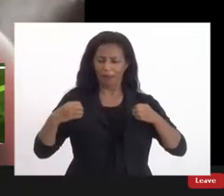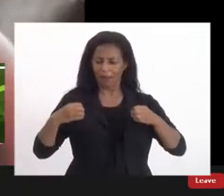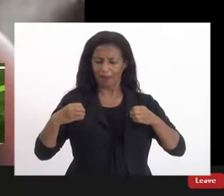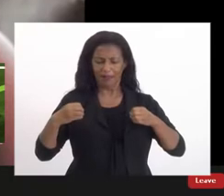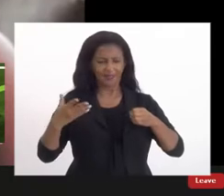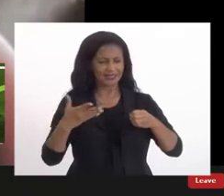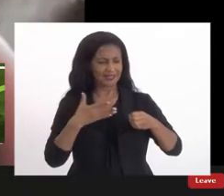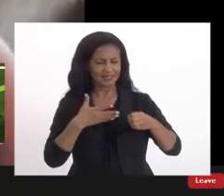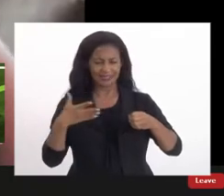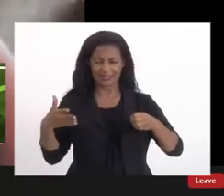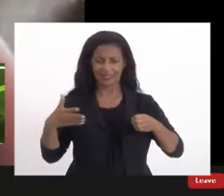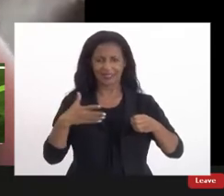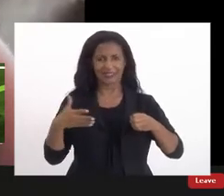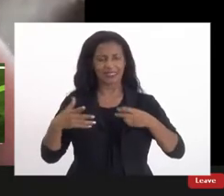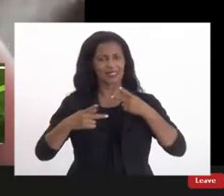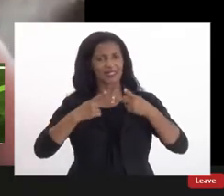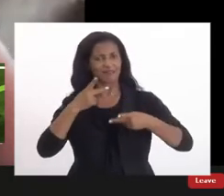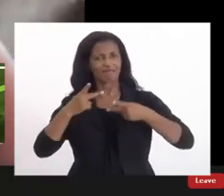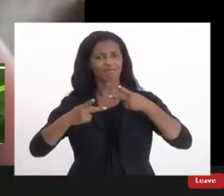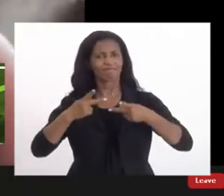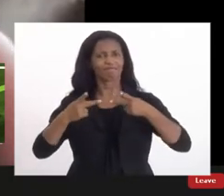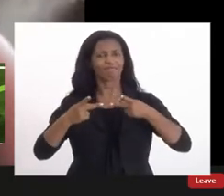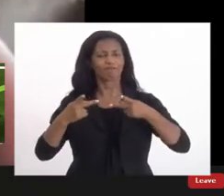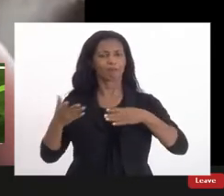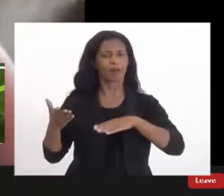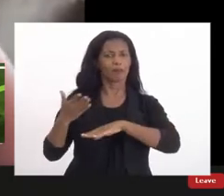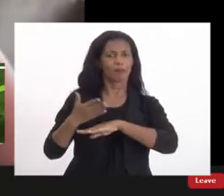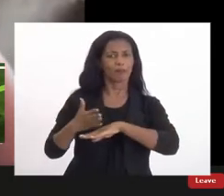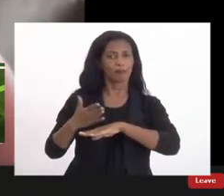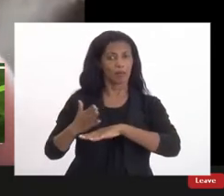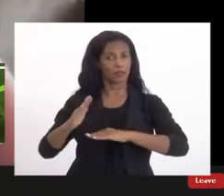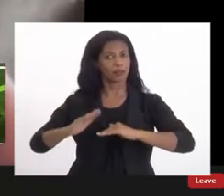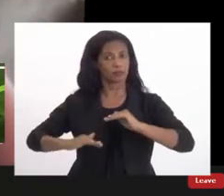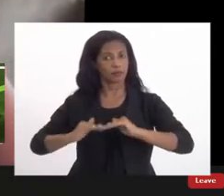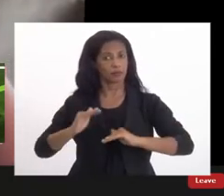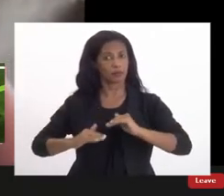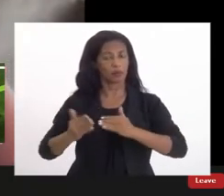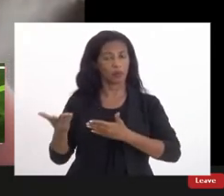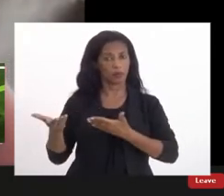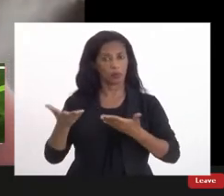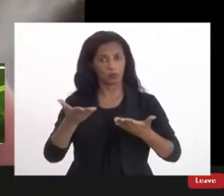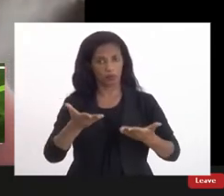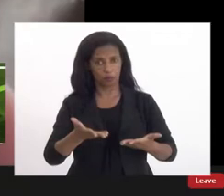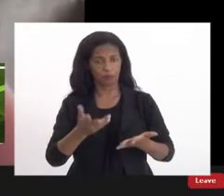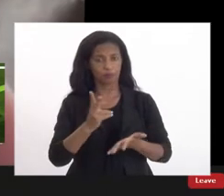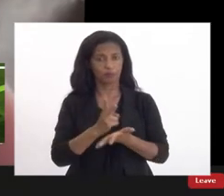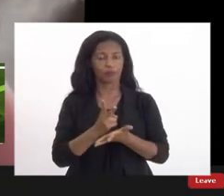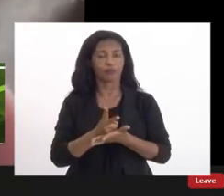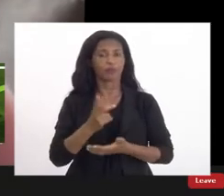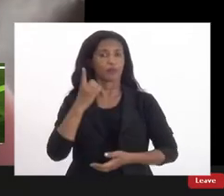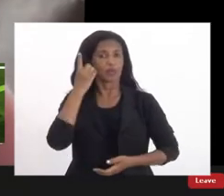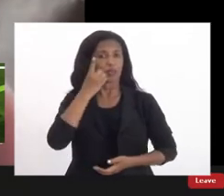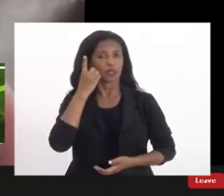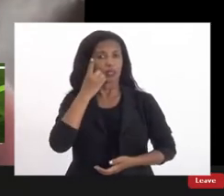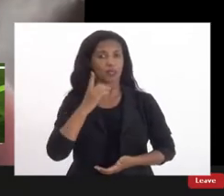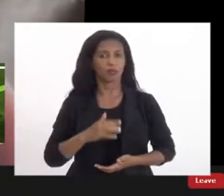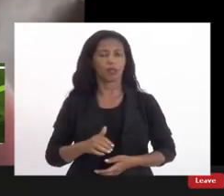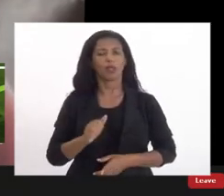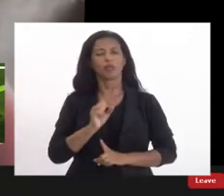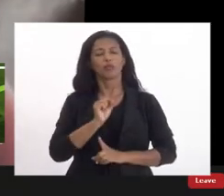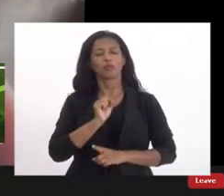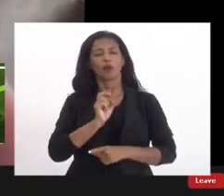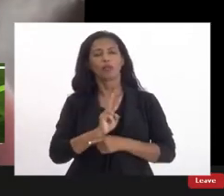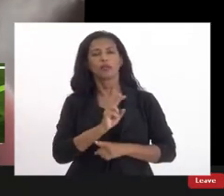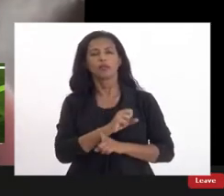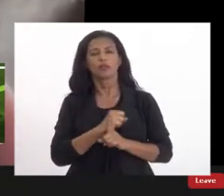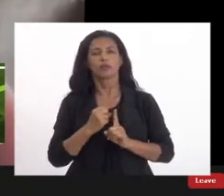dessa fala para a prática mesmo profissional como você a deputada já tinha dito eu sou assistente social me